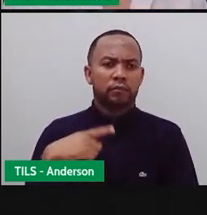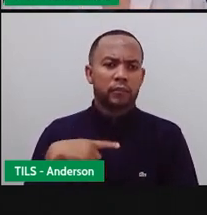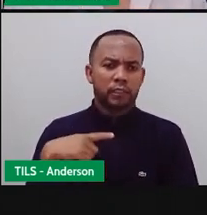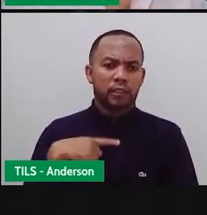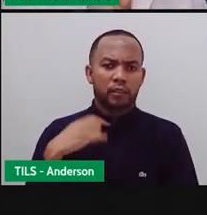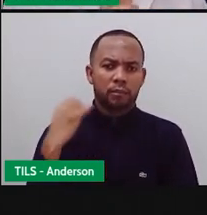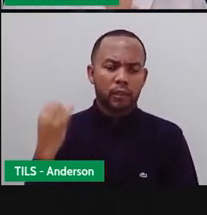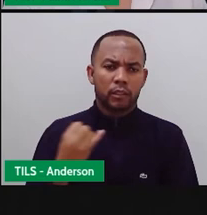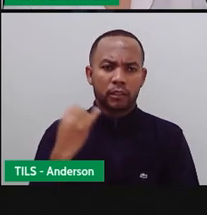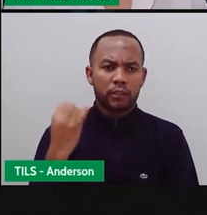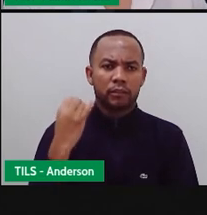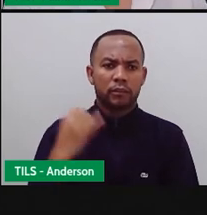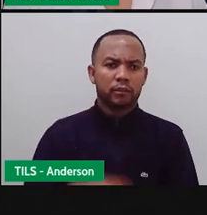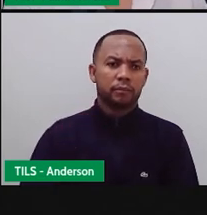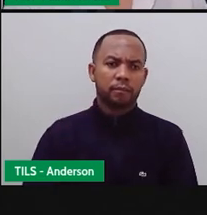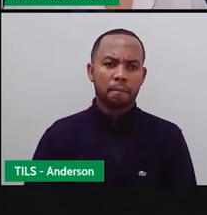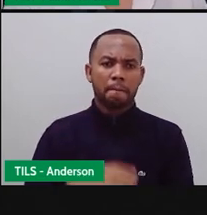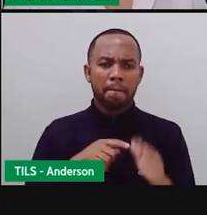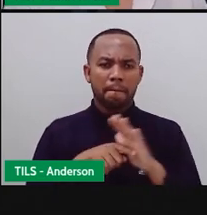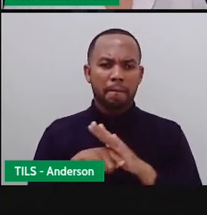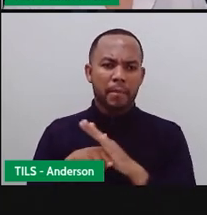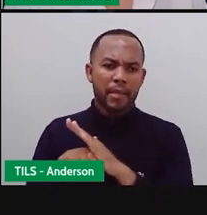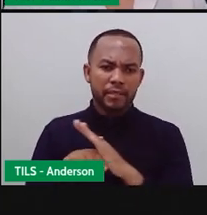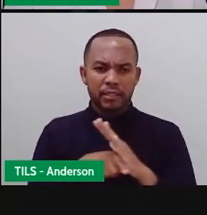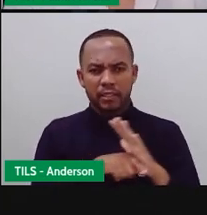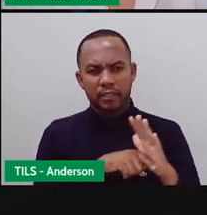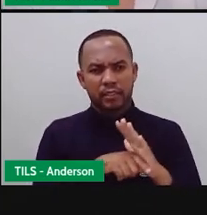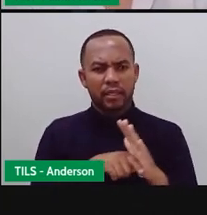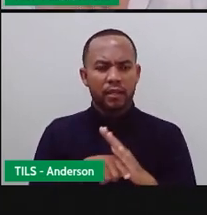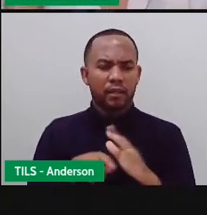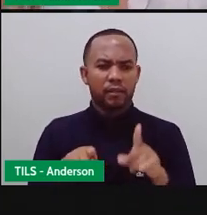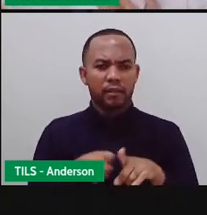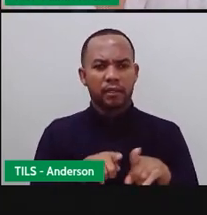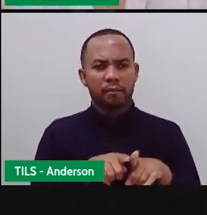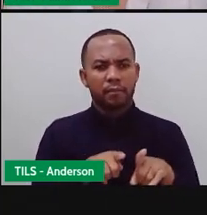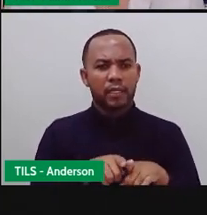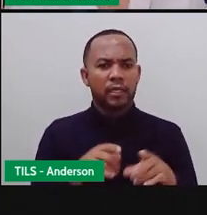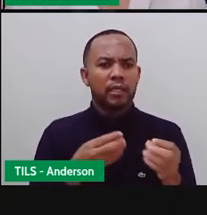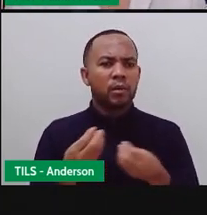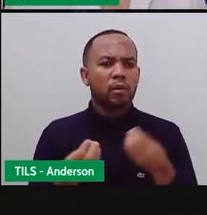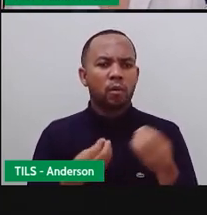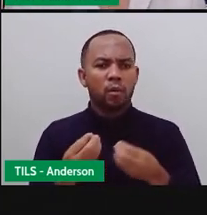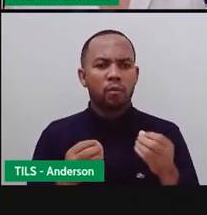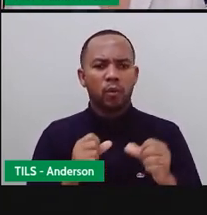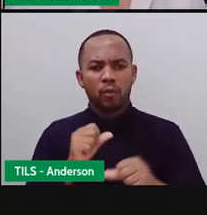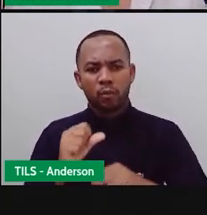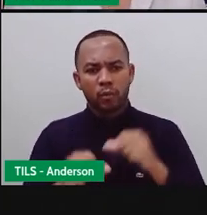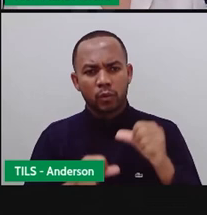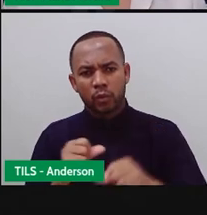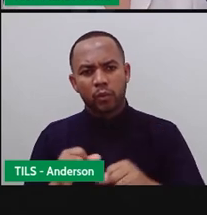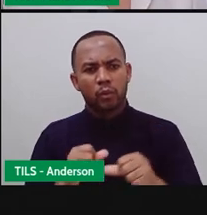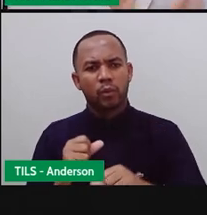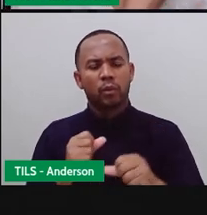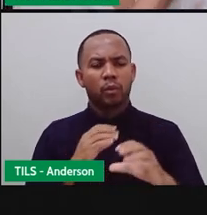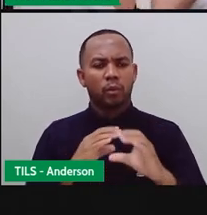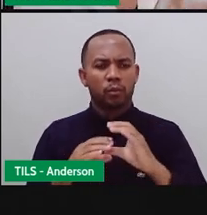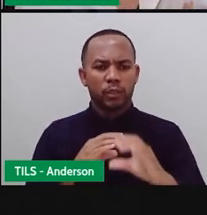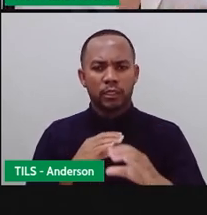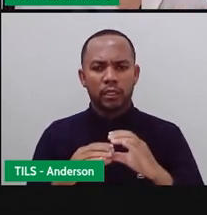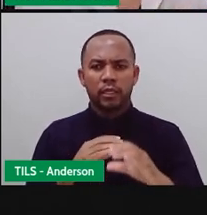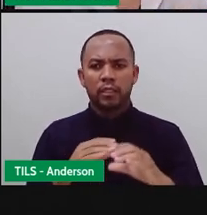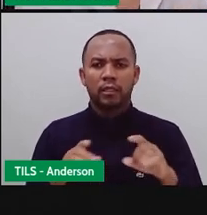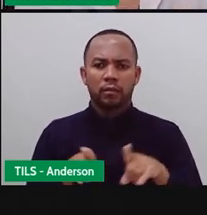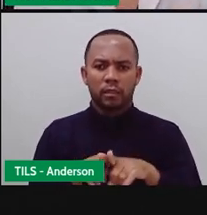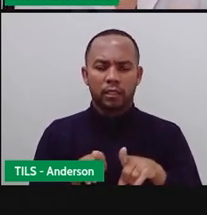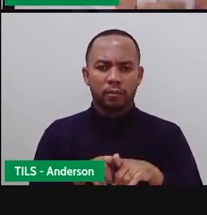coisa. Então, vale também a pesquisa aí de blog e de como ele mudou, na verdade, essa identidade dele. Saiu aí de